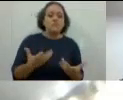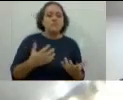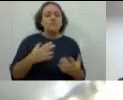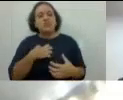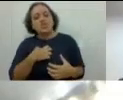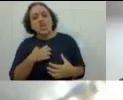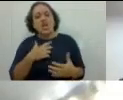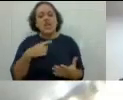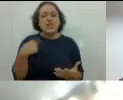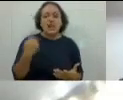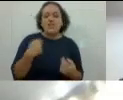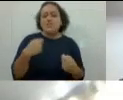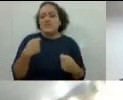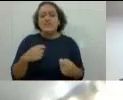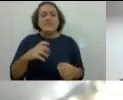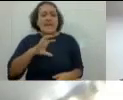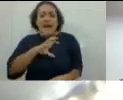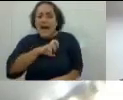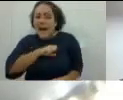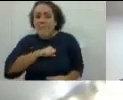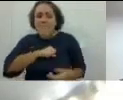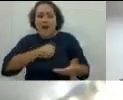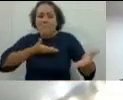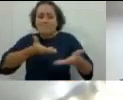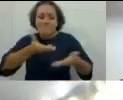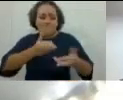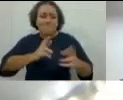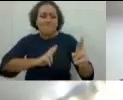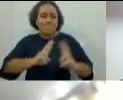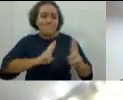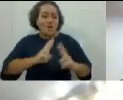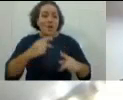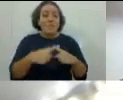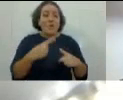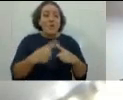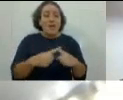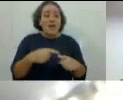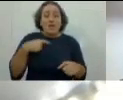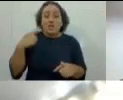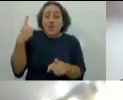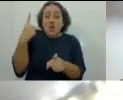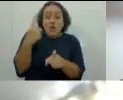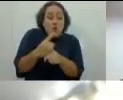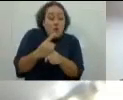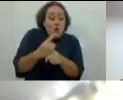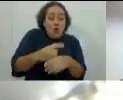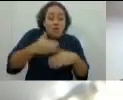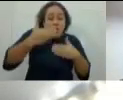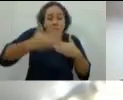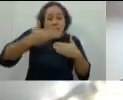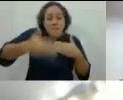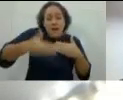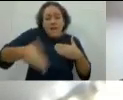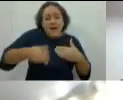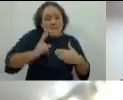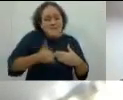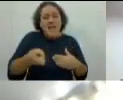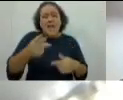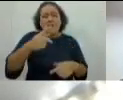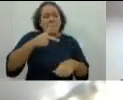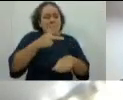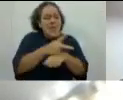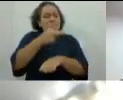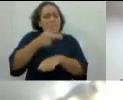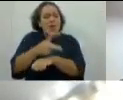um jeito ou de outro, a gente vai ter que se amar, entendeu? Porque a gente se encontra em todos os